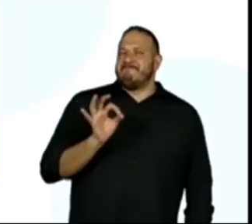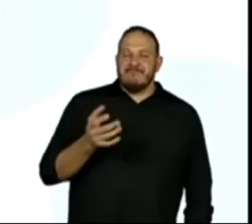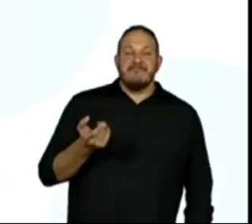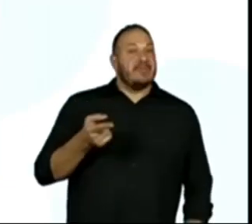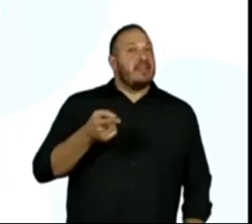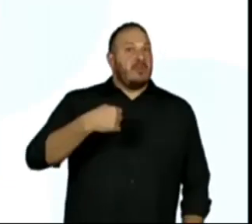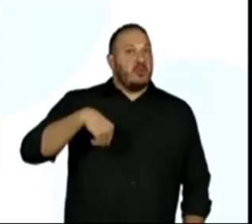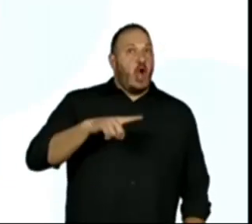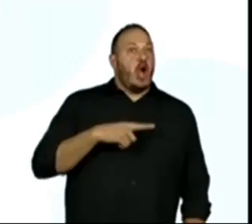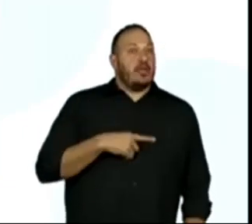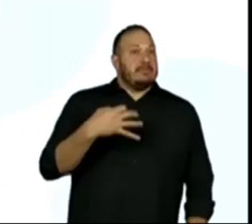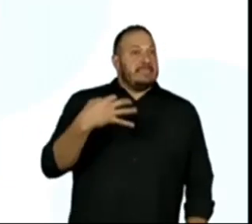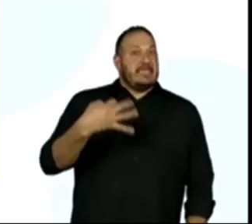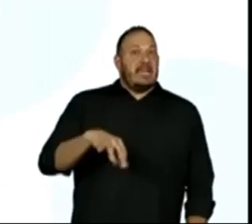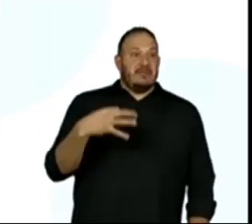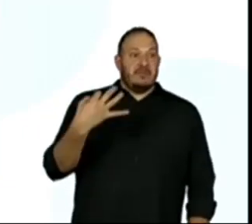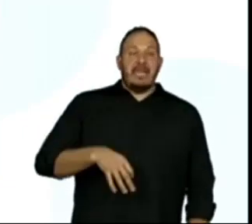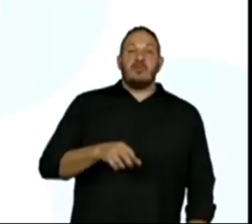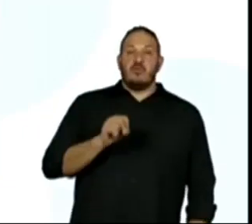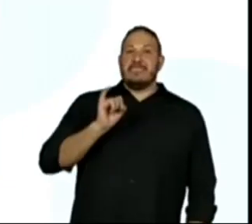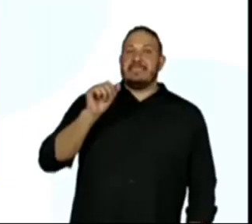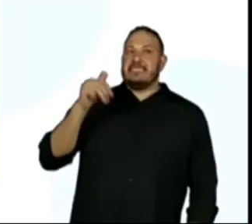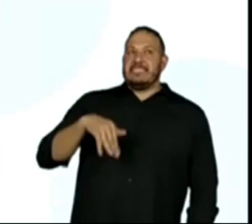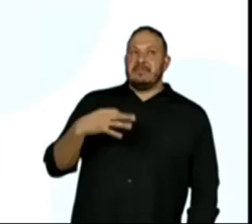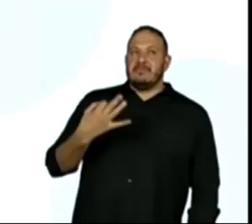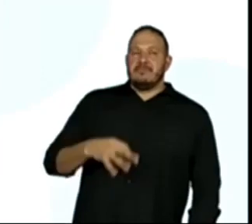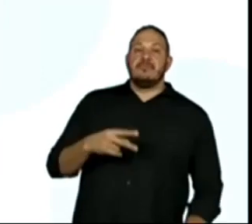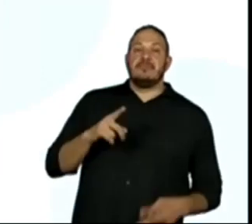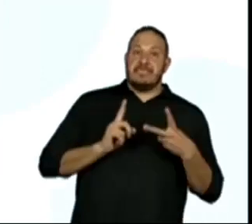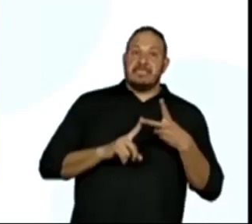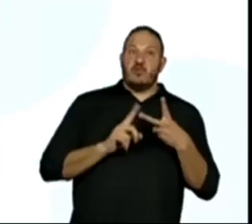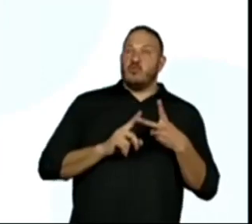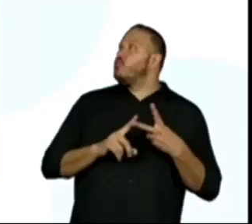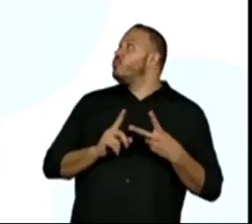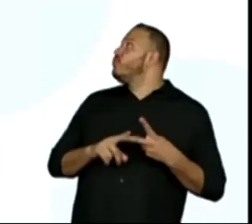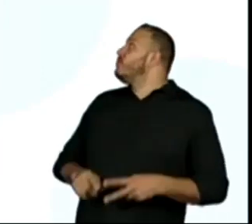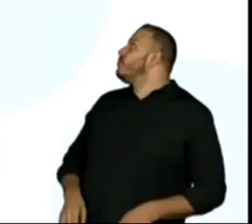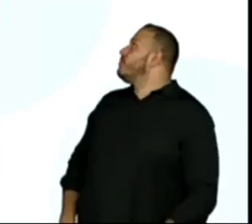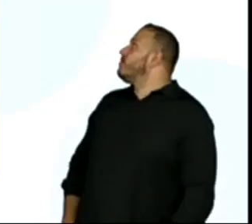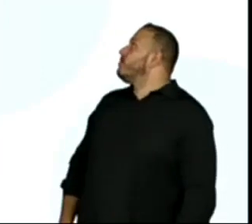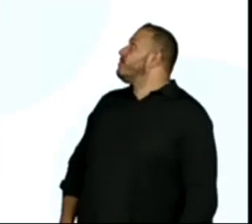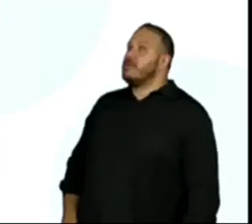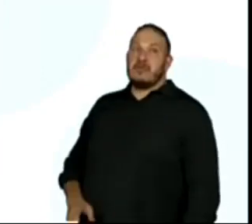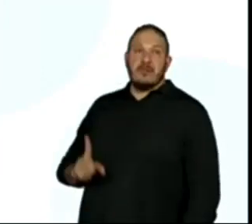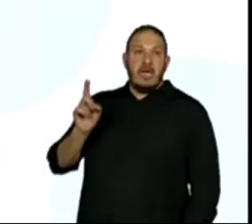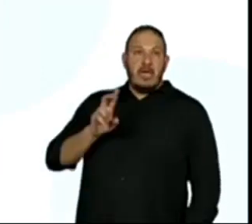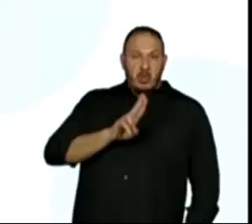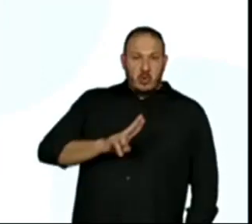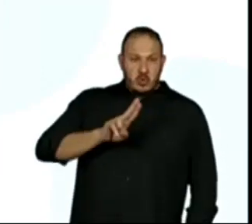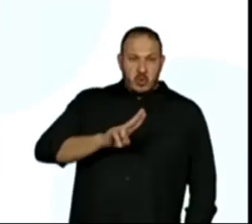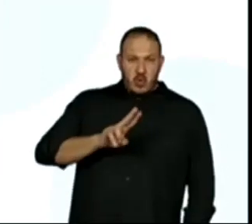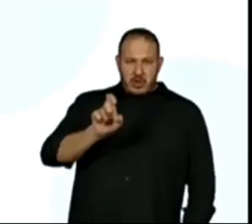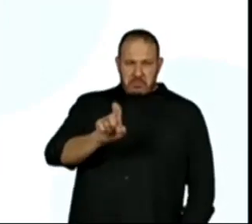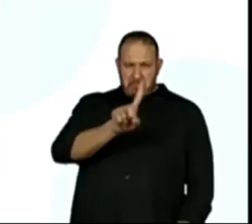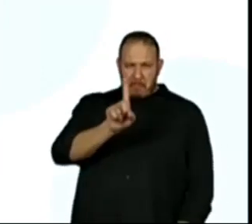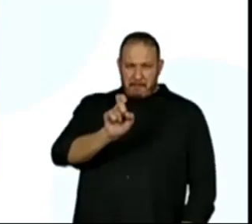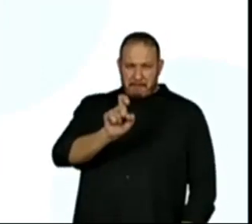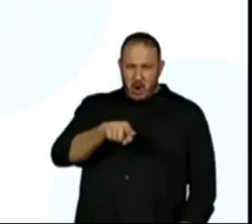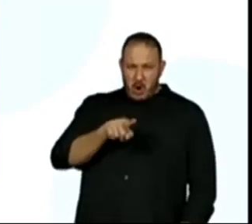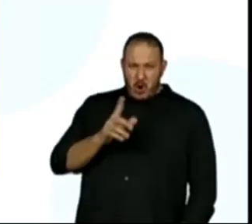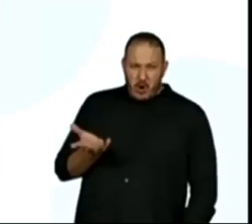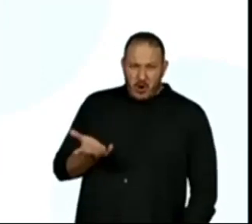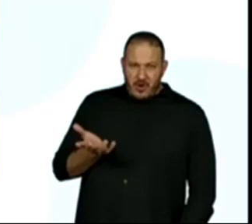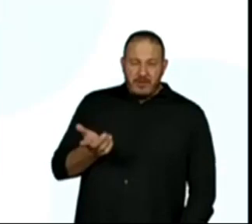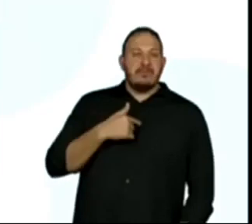nós acertamos. Segundo ponto. Usou o ponto de interrogação? Se é uma